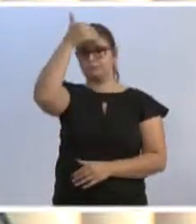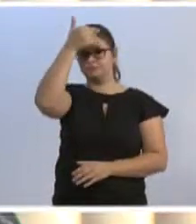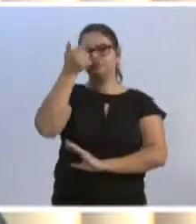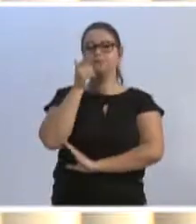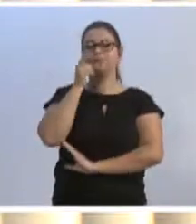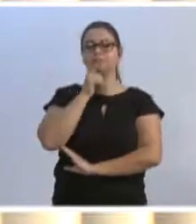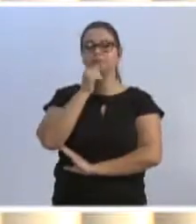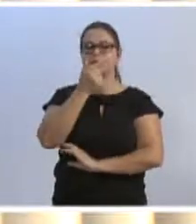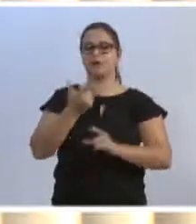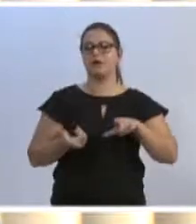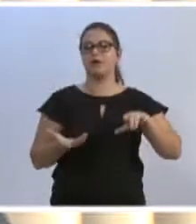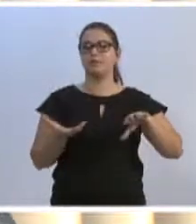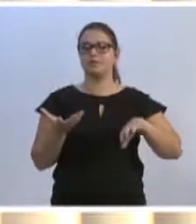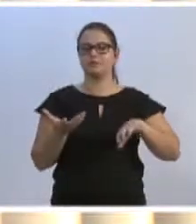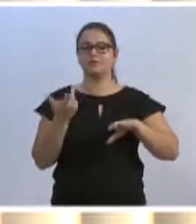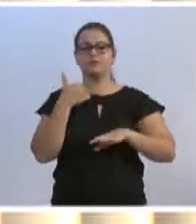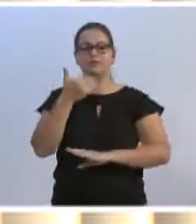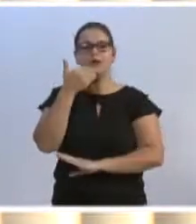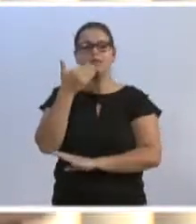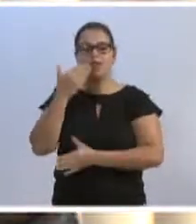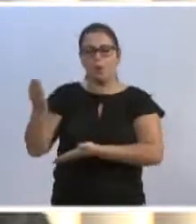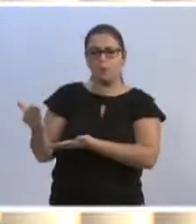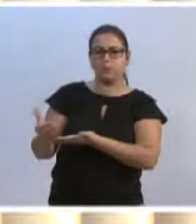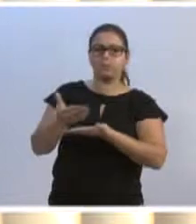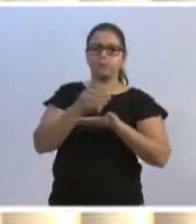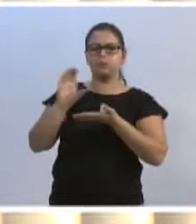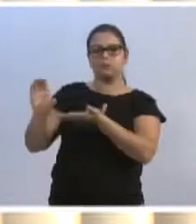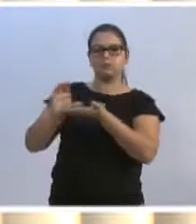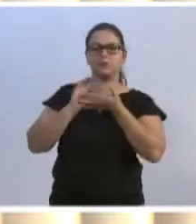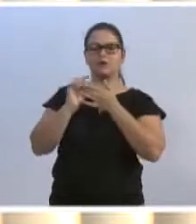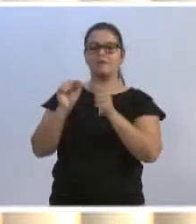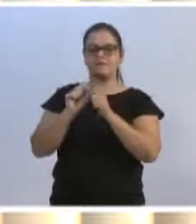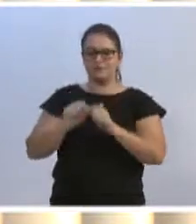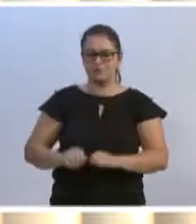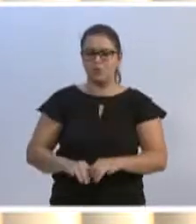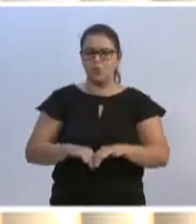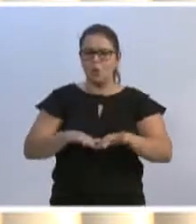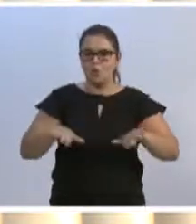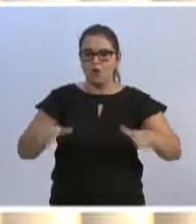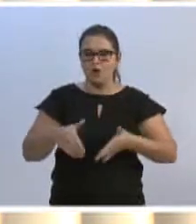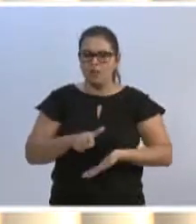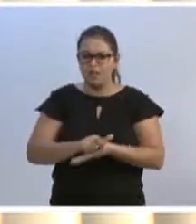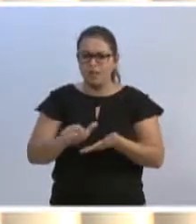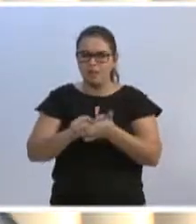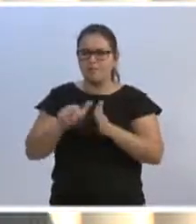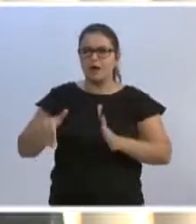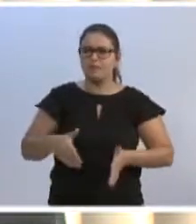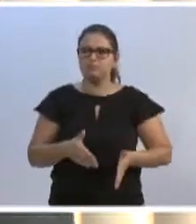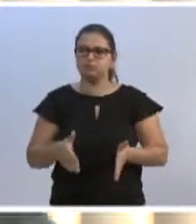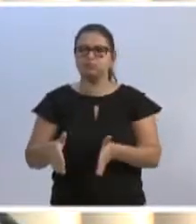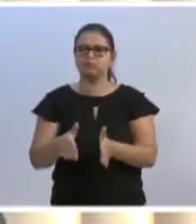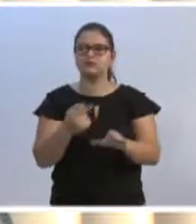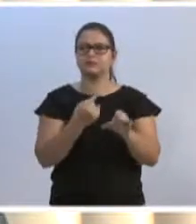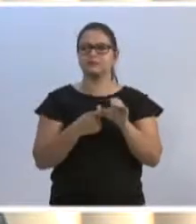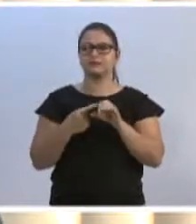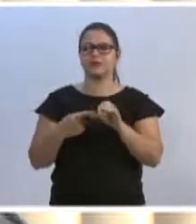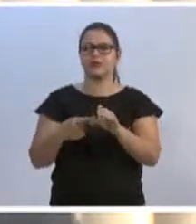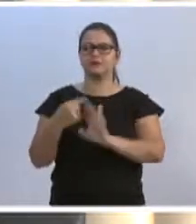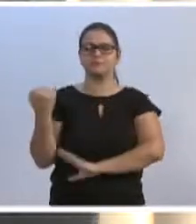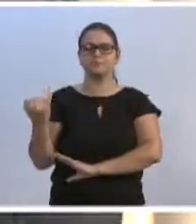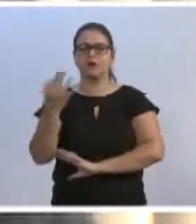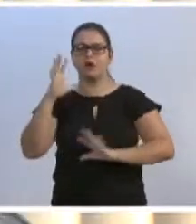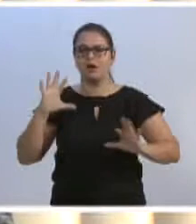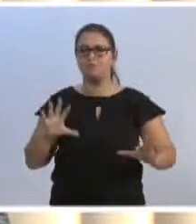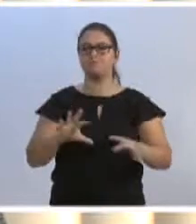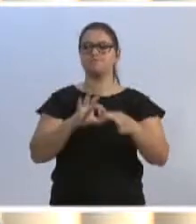lá em Brasília, foi tentar buscar também o recurso para que se façam os desassoreamentos diversos ribeirões na nossa cidade. Essa a importância dessa união.